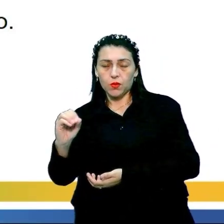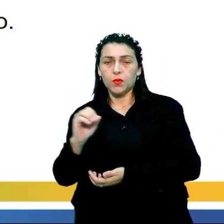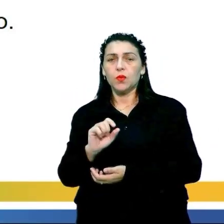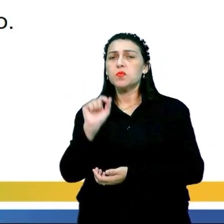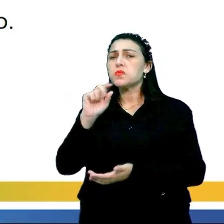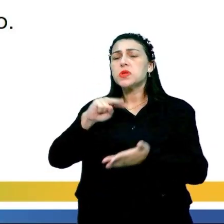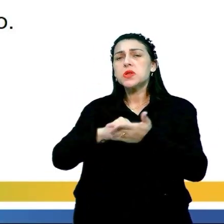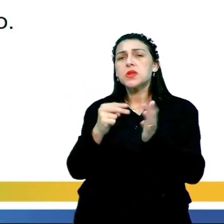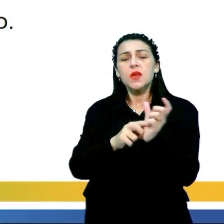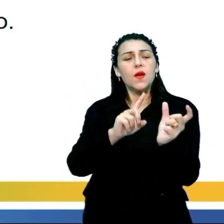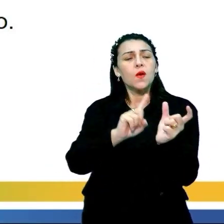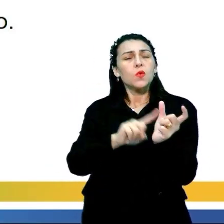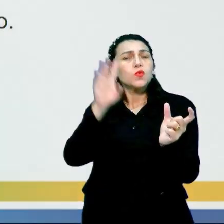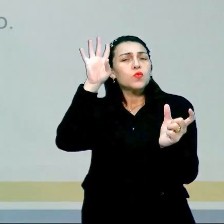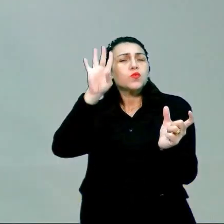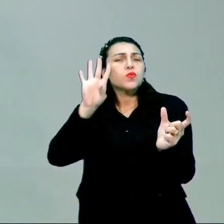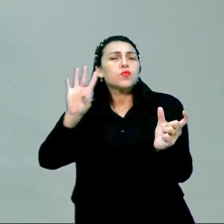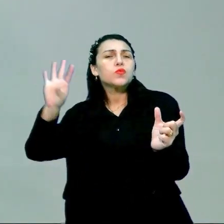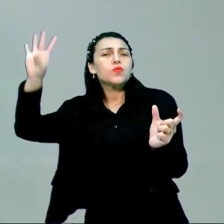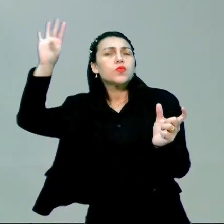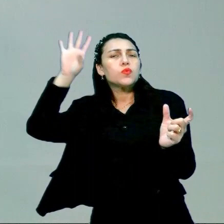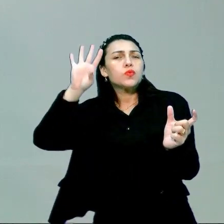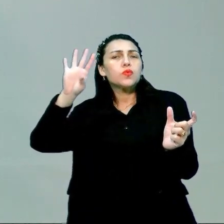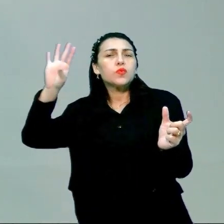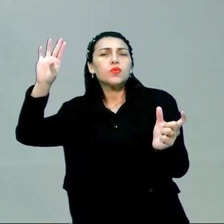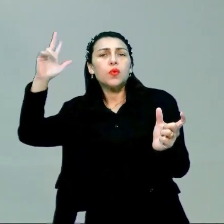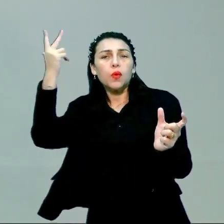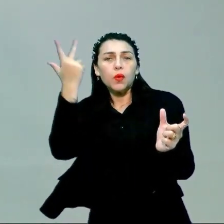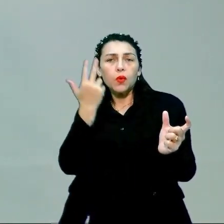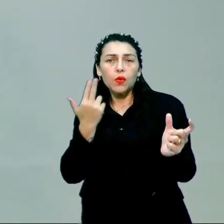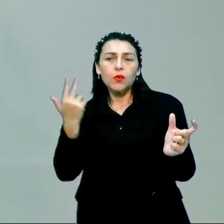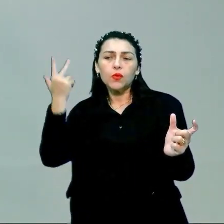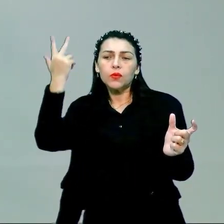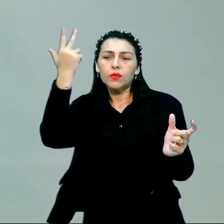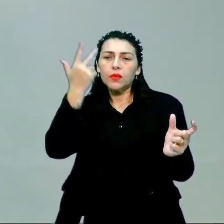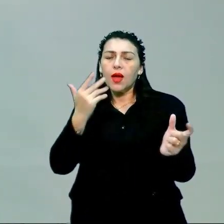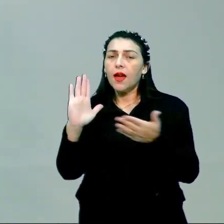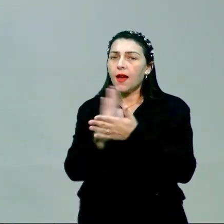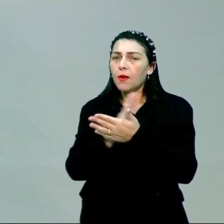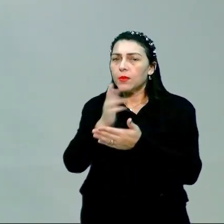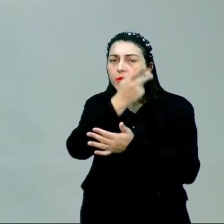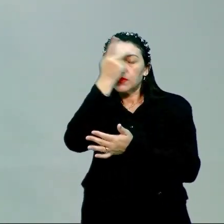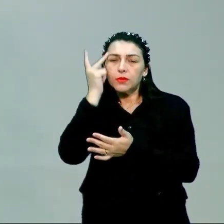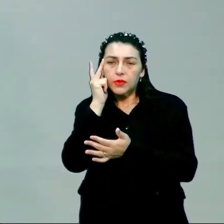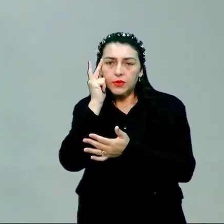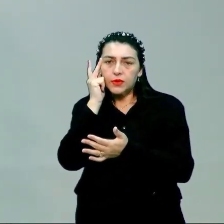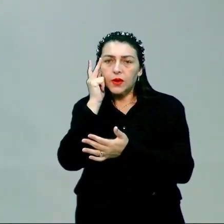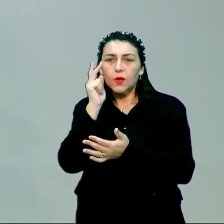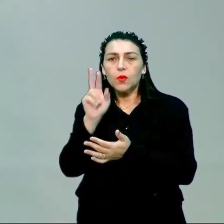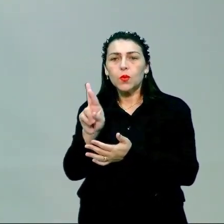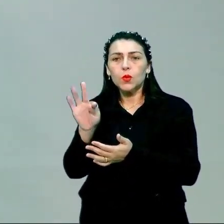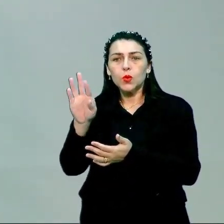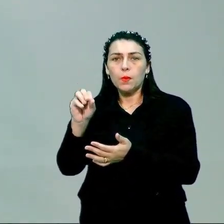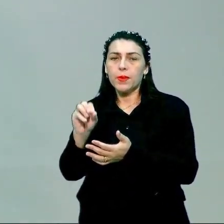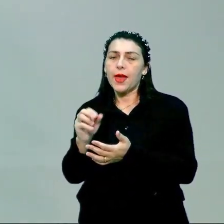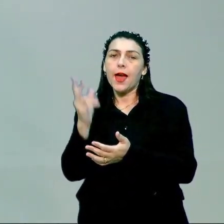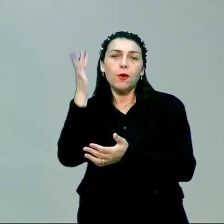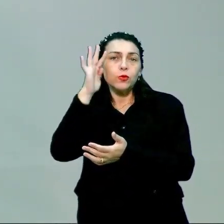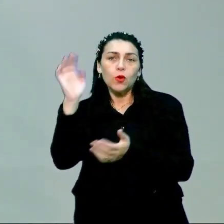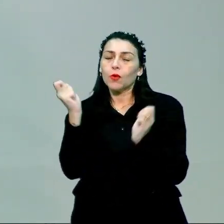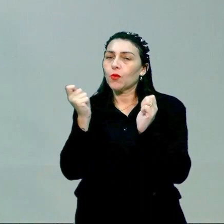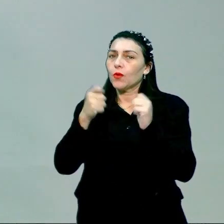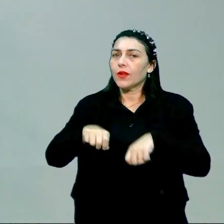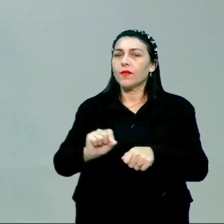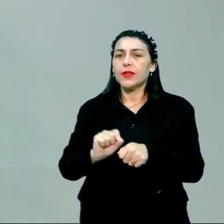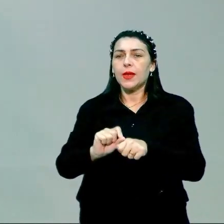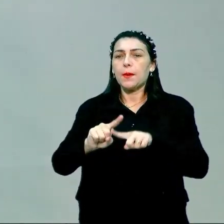sonho distante, não é, algumas pessoas consideram que utopia é um sonho impossível, na